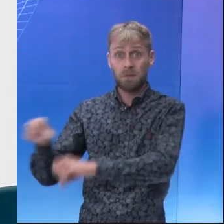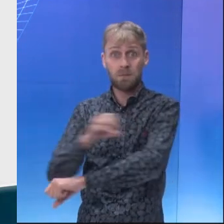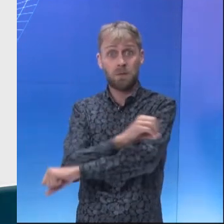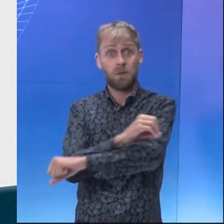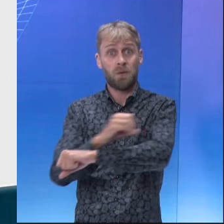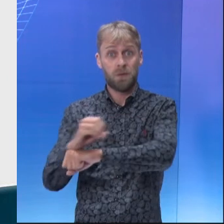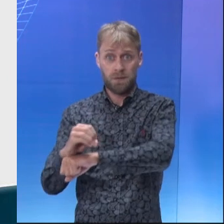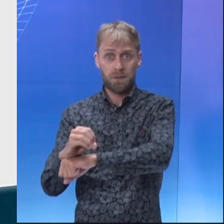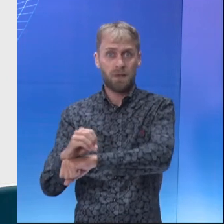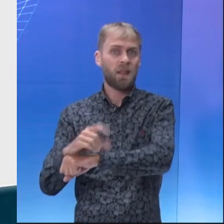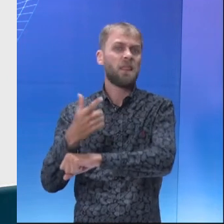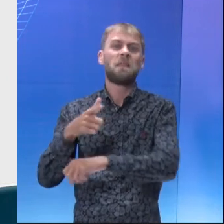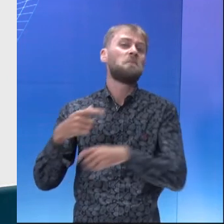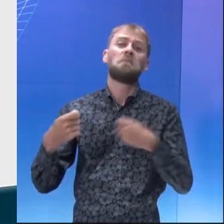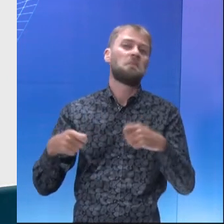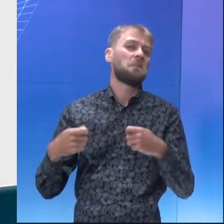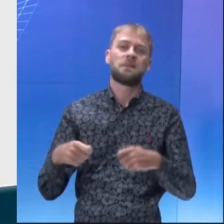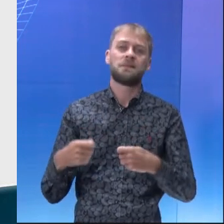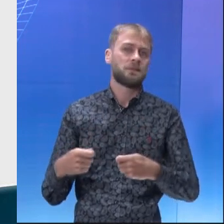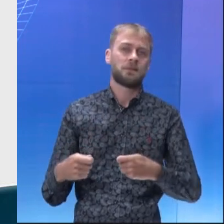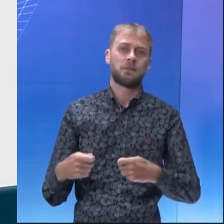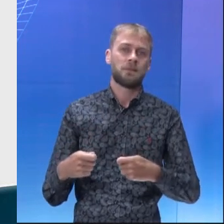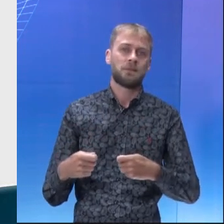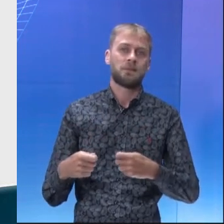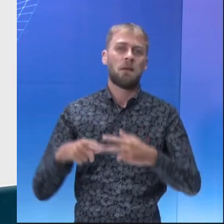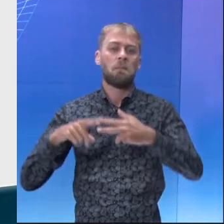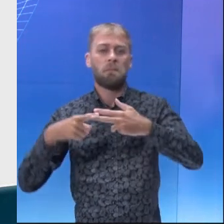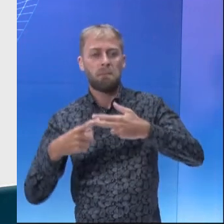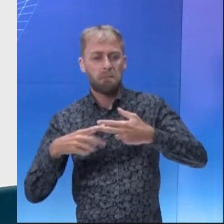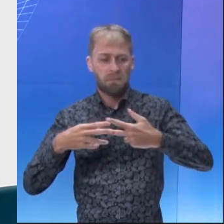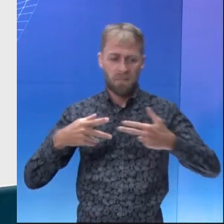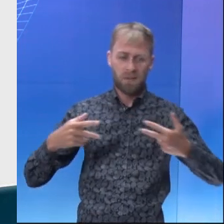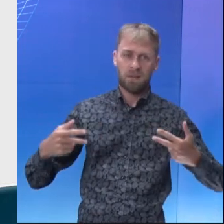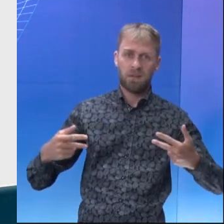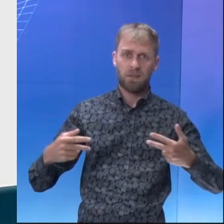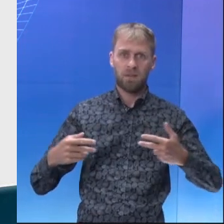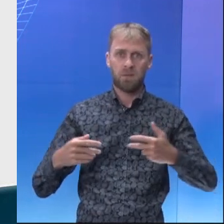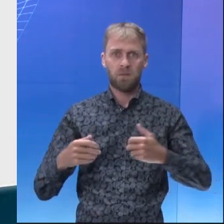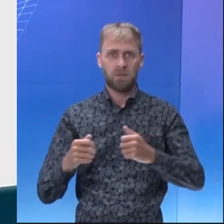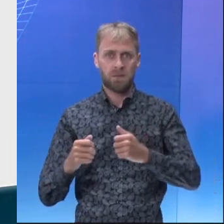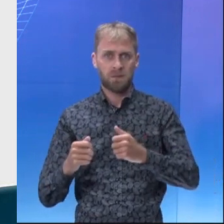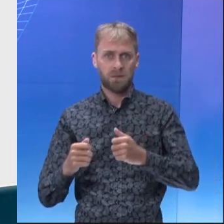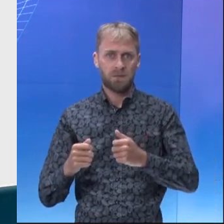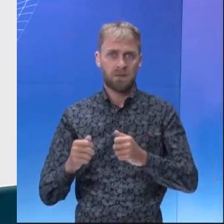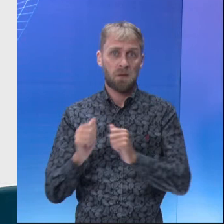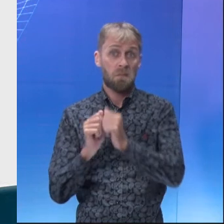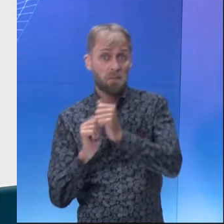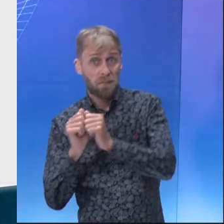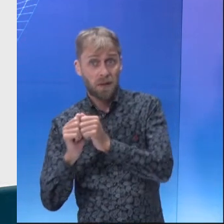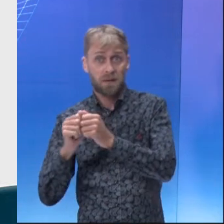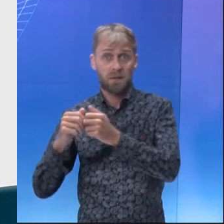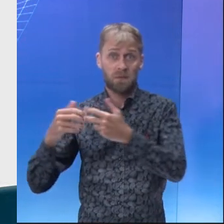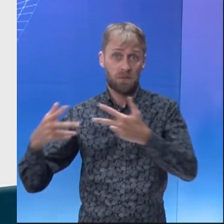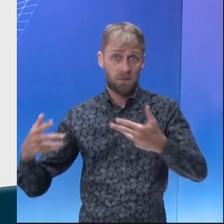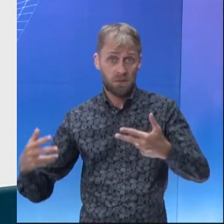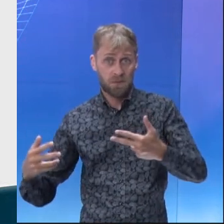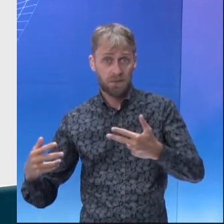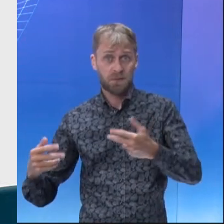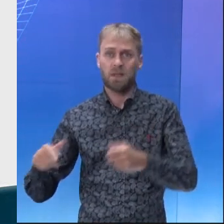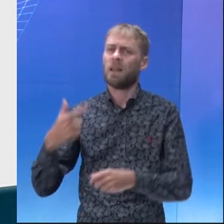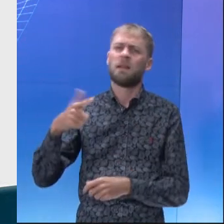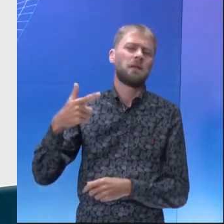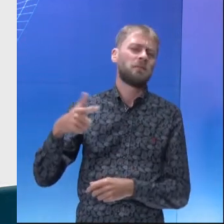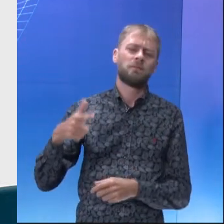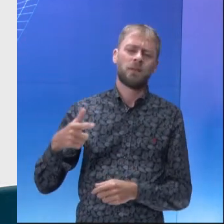agricultura orgânica, não necessariamente é preciso que você restrinja o uso de máquinas.